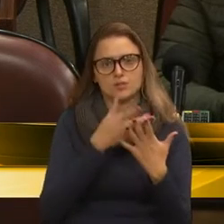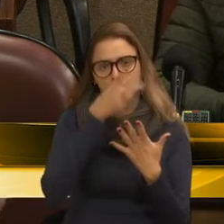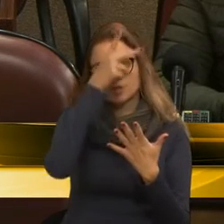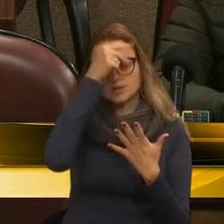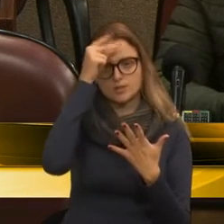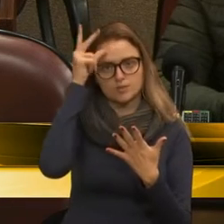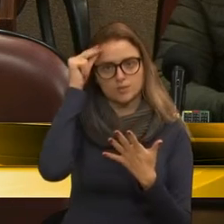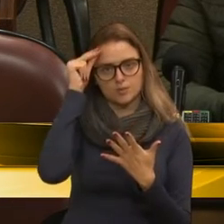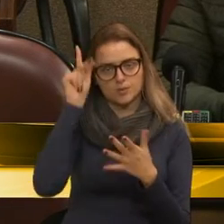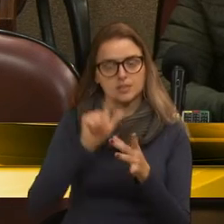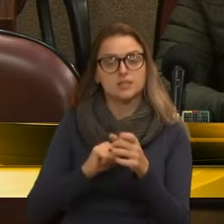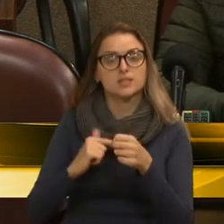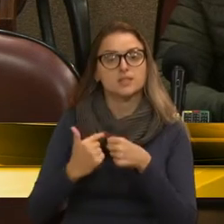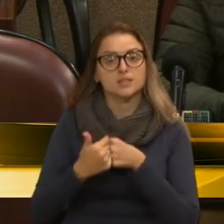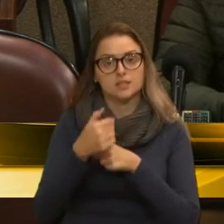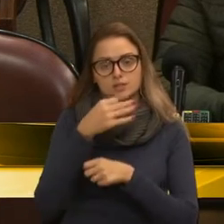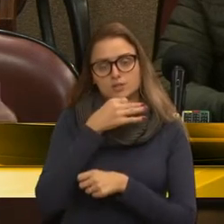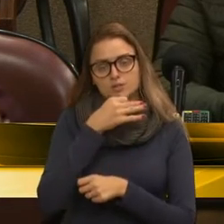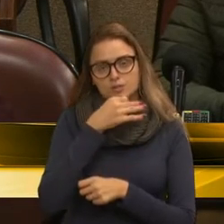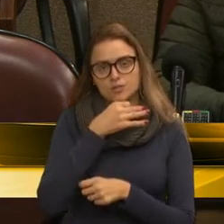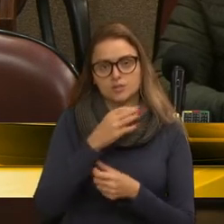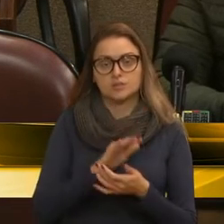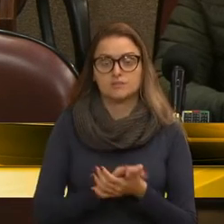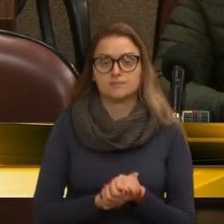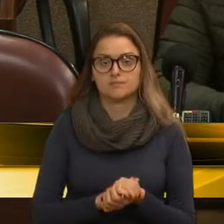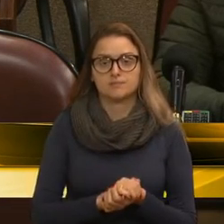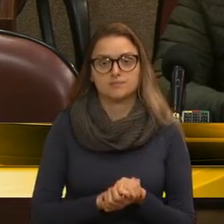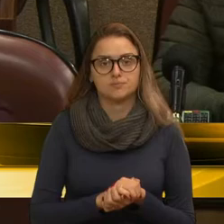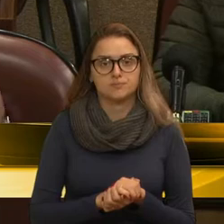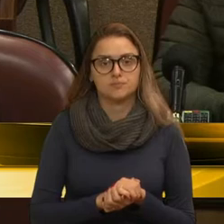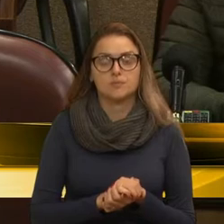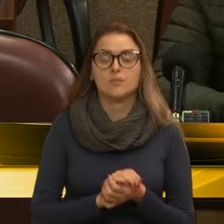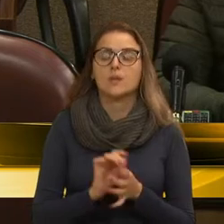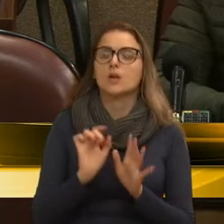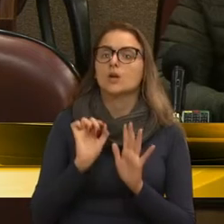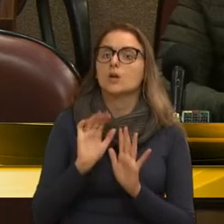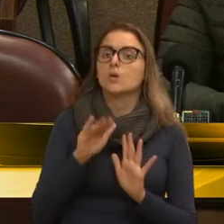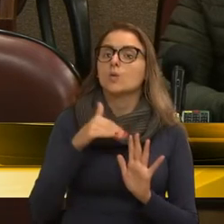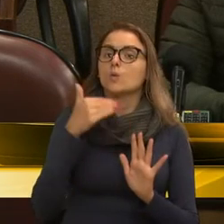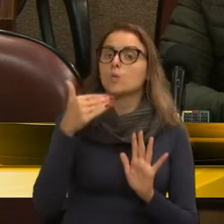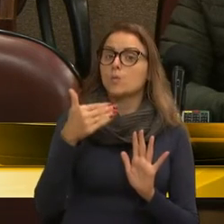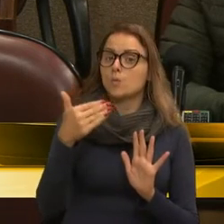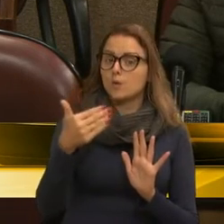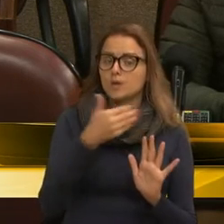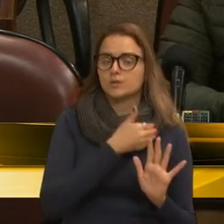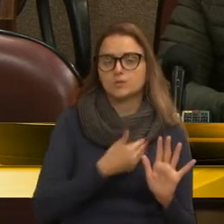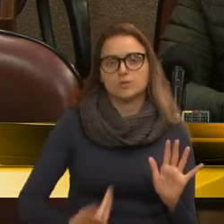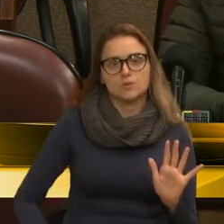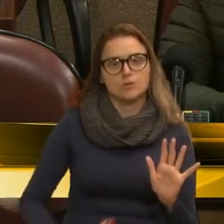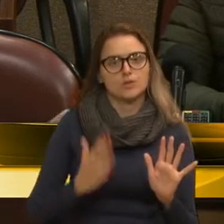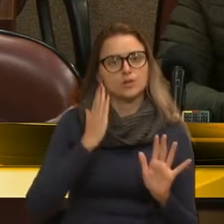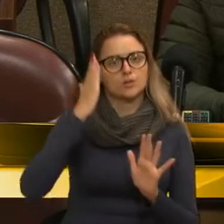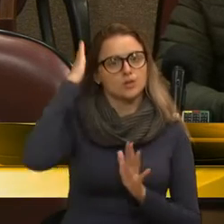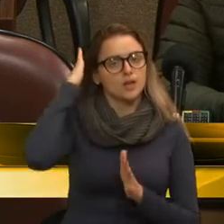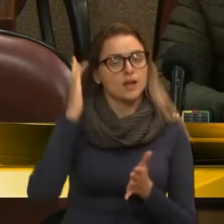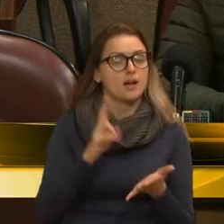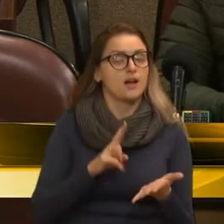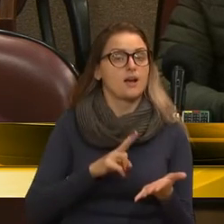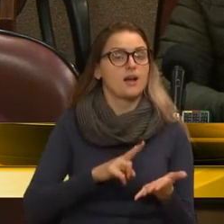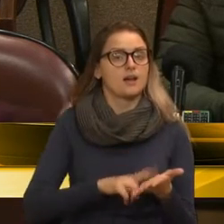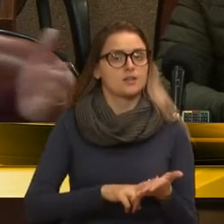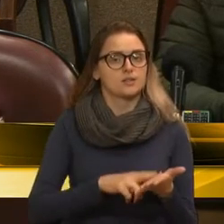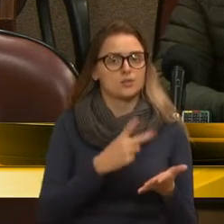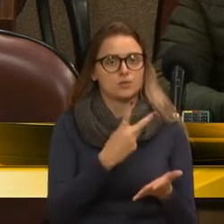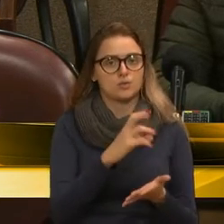da nossa cidade de Caxias do Sul, a qual, quando assumimos em 2017, para tomarmos